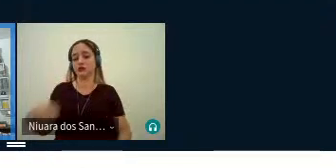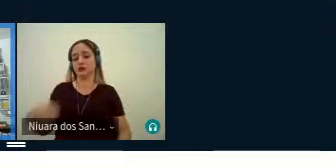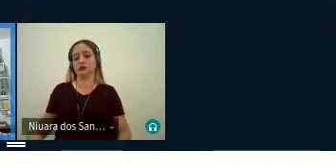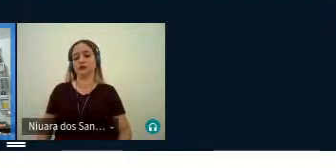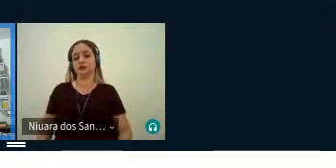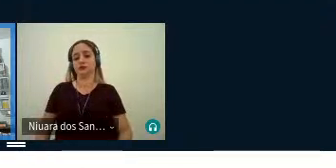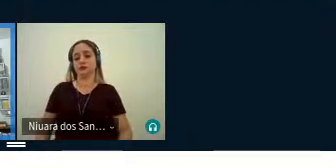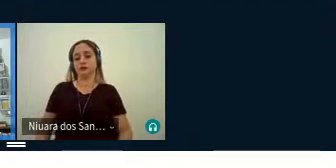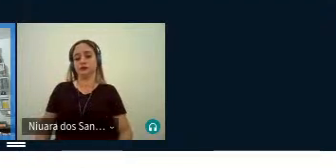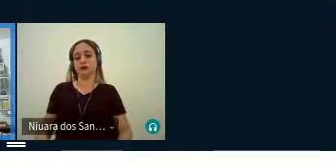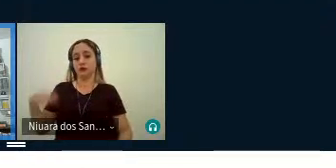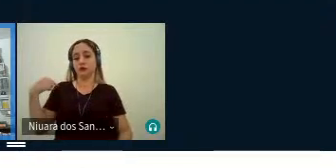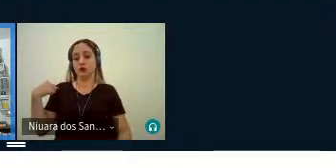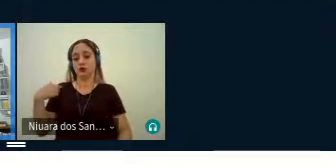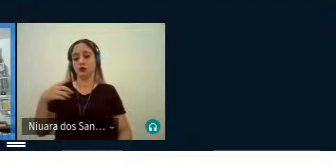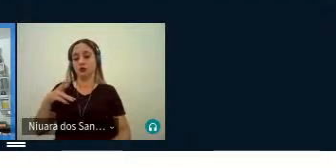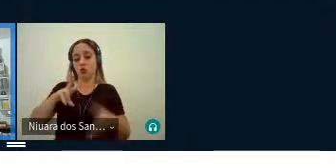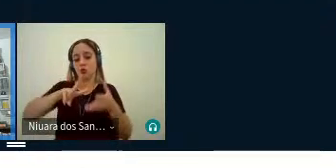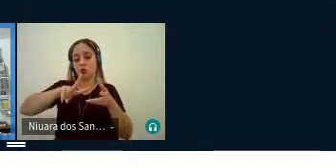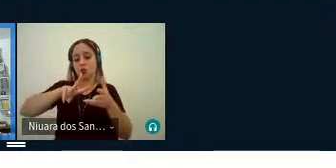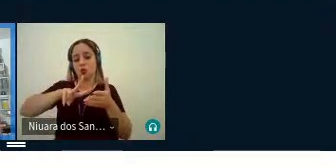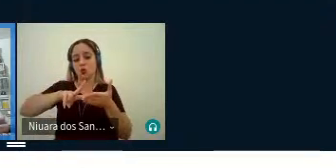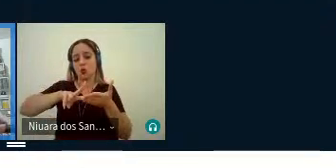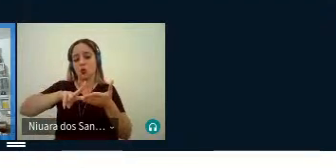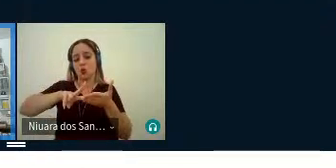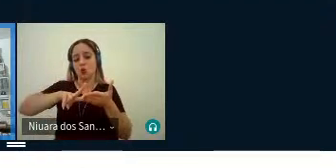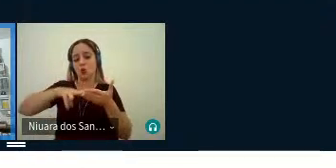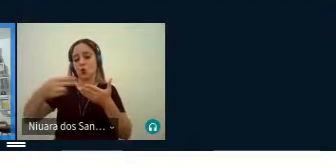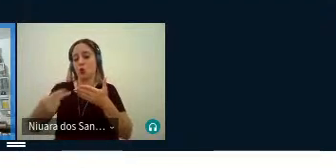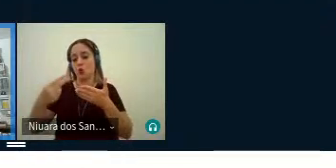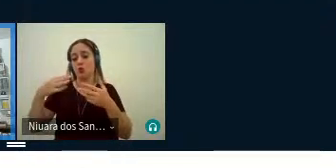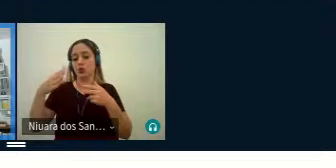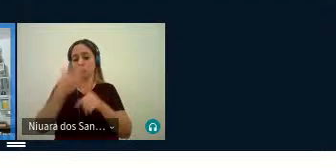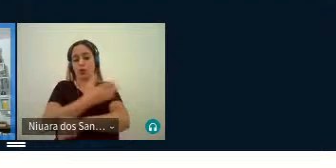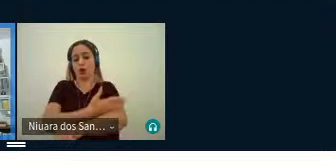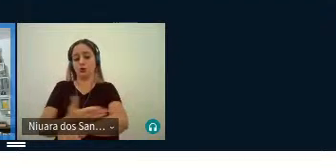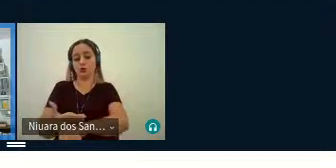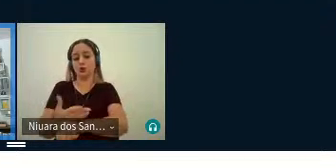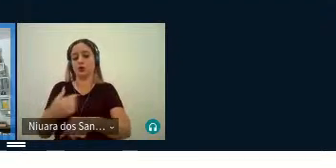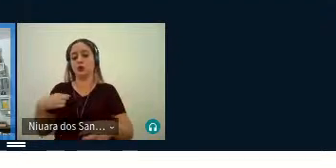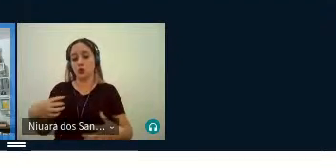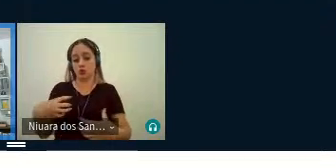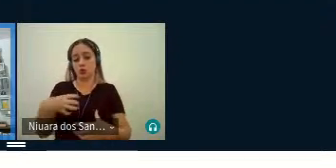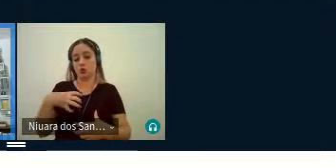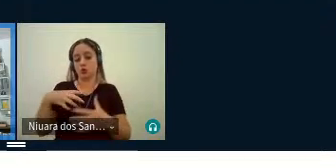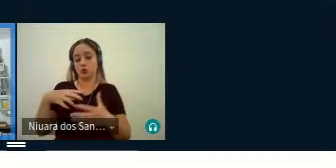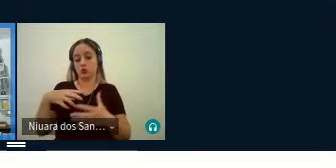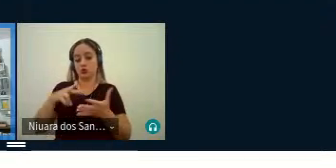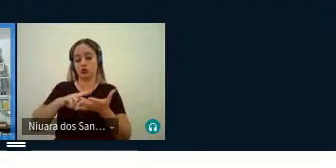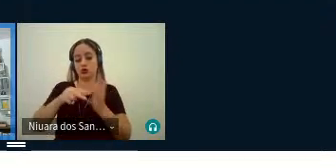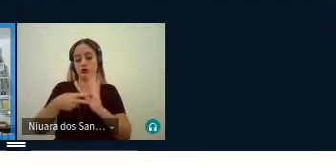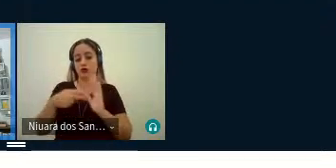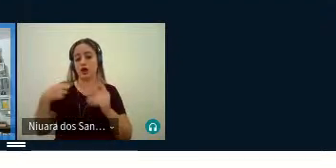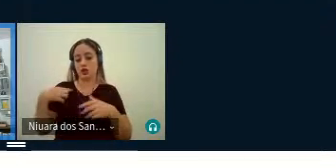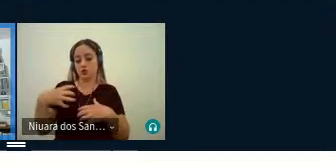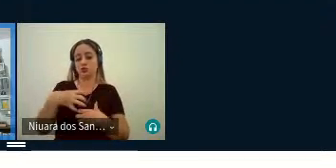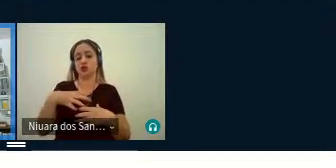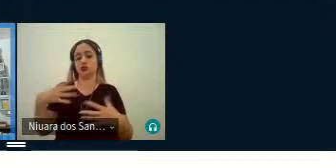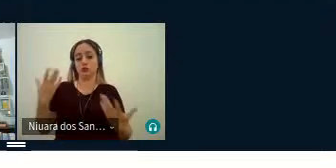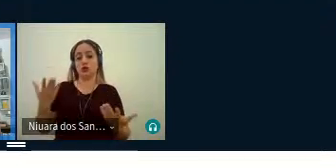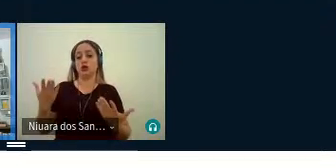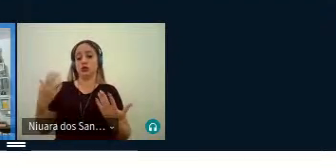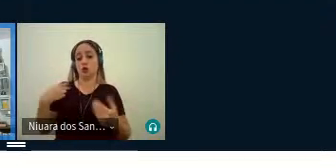do dualismo tradicional, quer dizer, o sentido e a forma, né, então, o restante se perde,